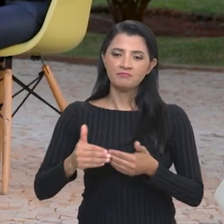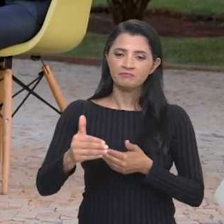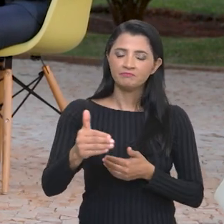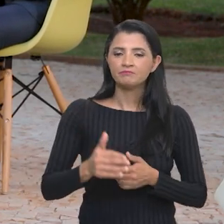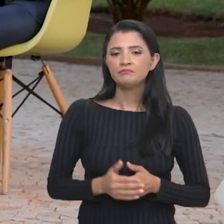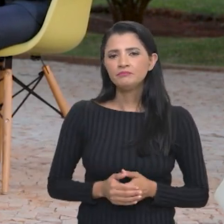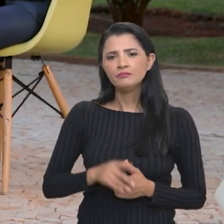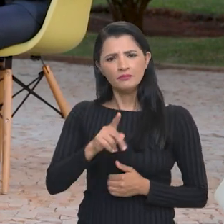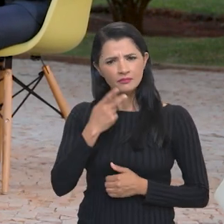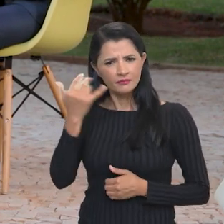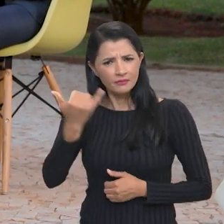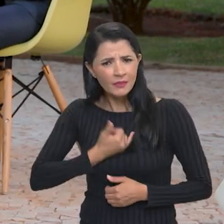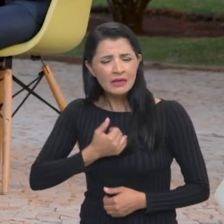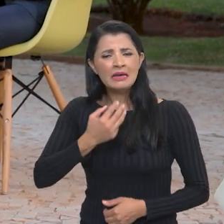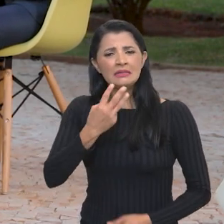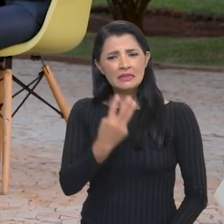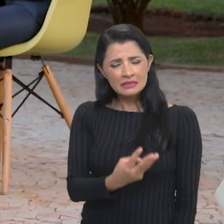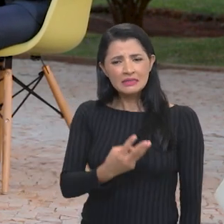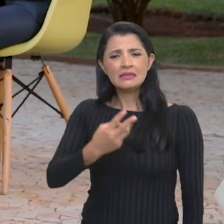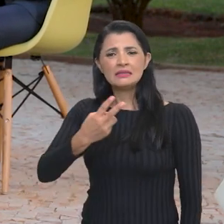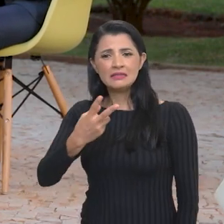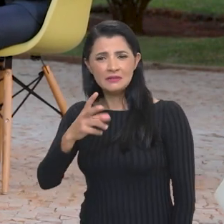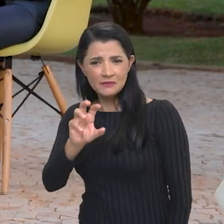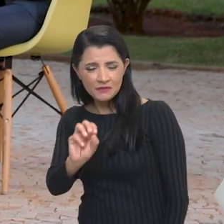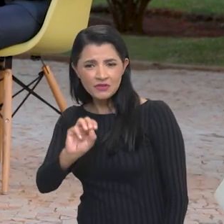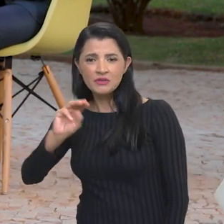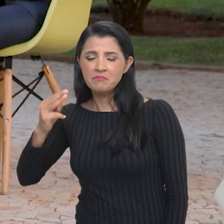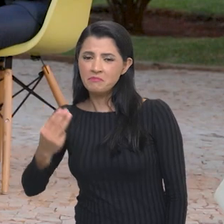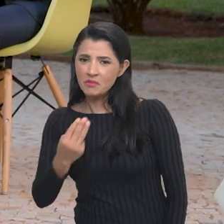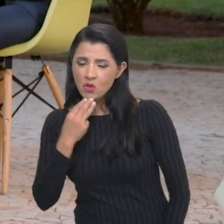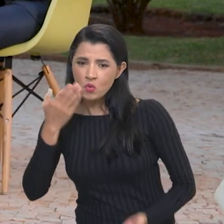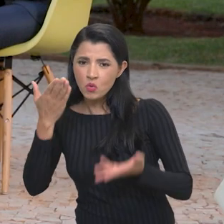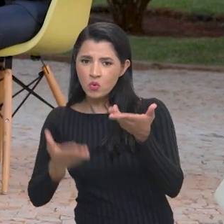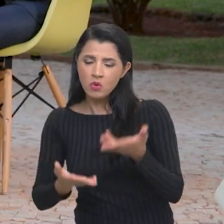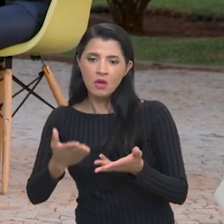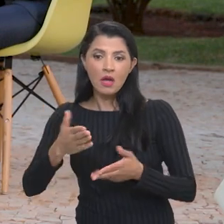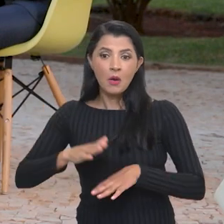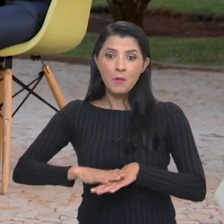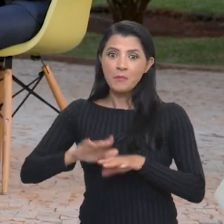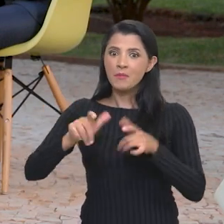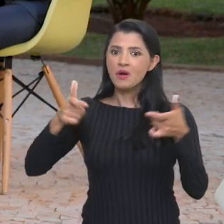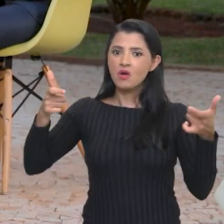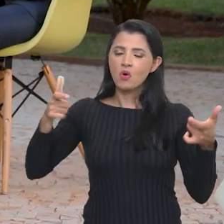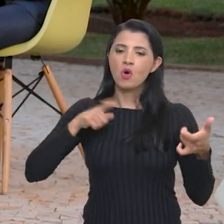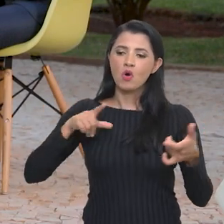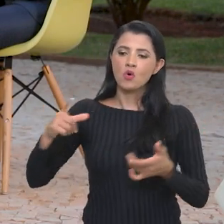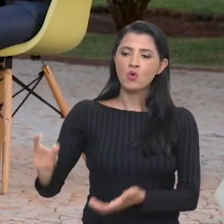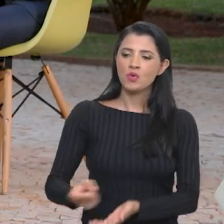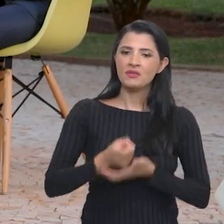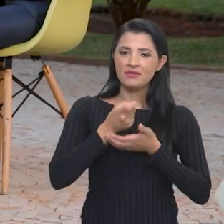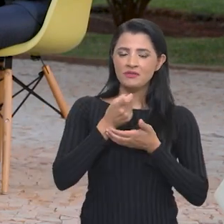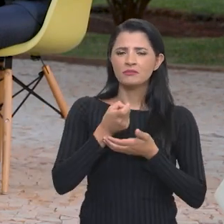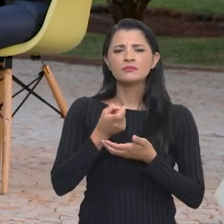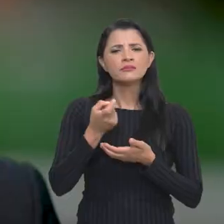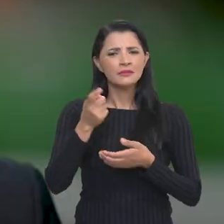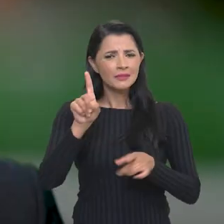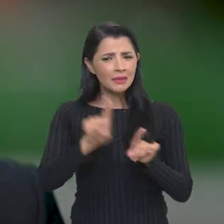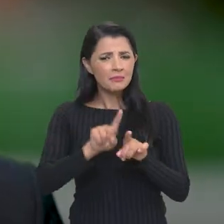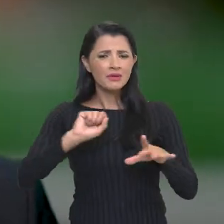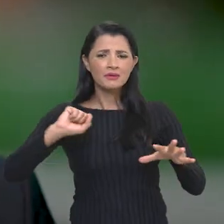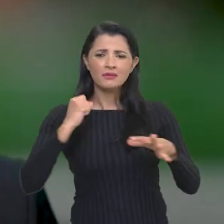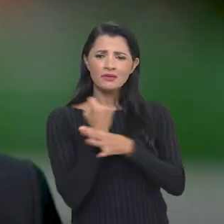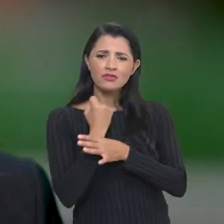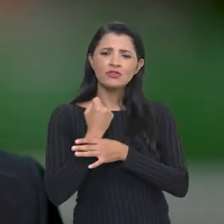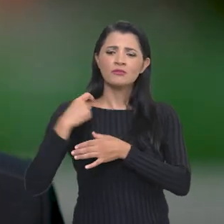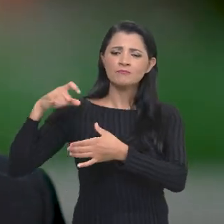próximo ano. E aí, o senhor falou, 320 milhões de toneladas, segundo o maior volume já acolhido na série histórica. Além